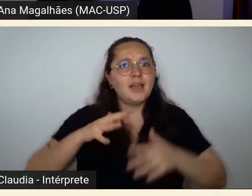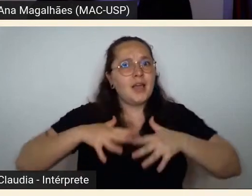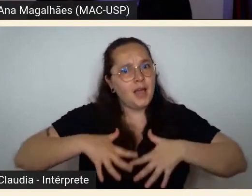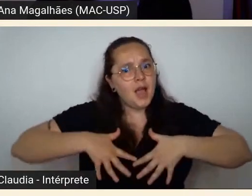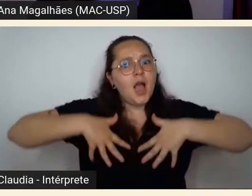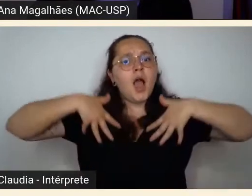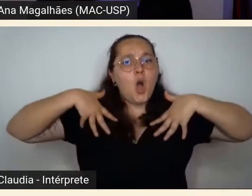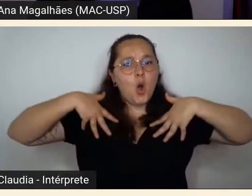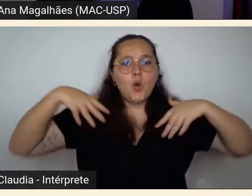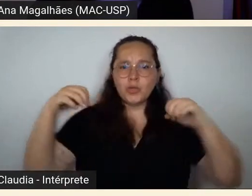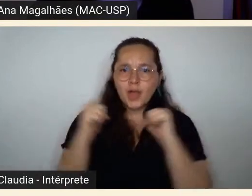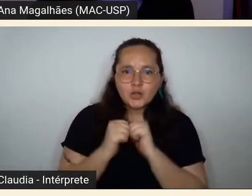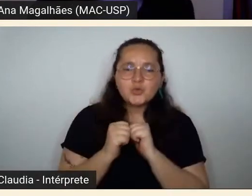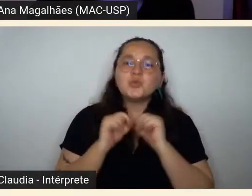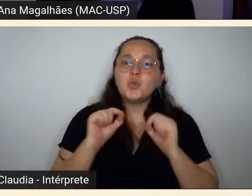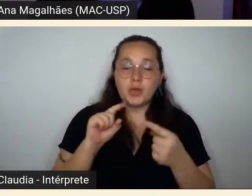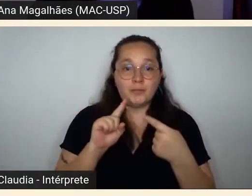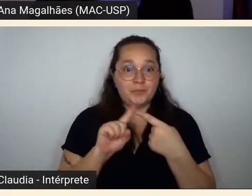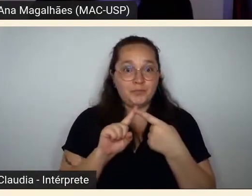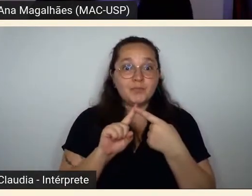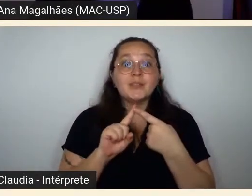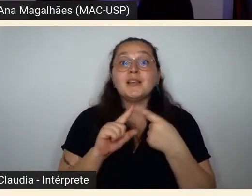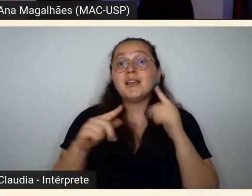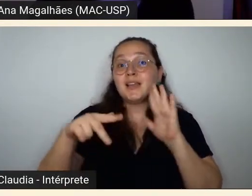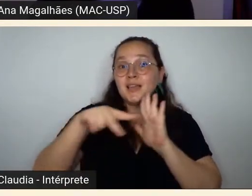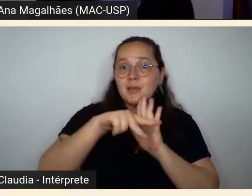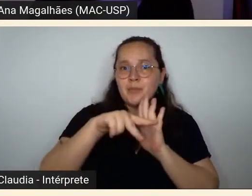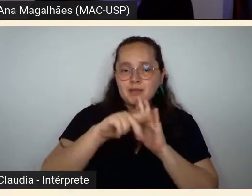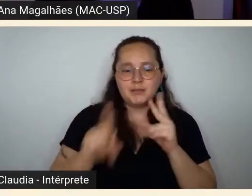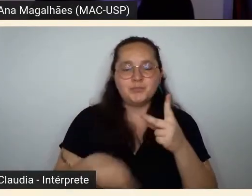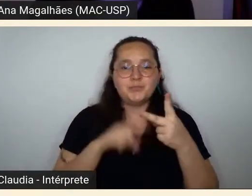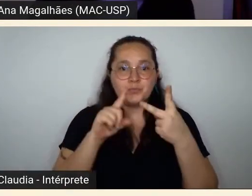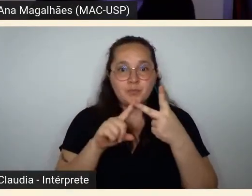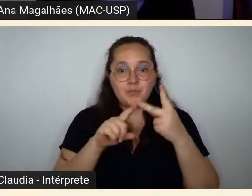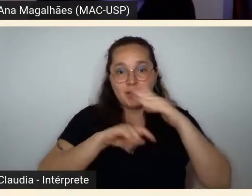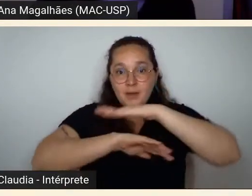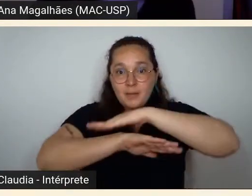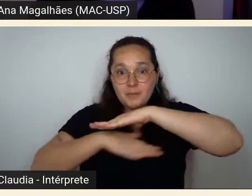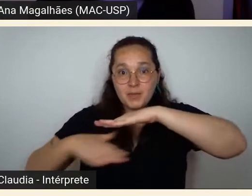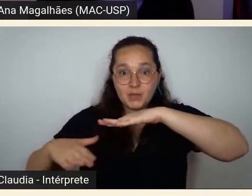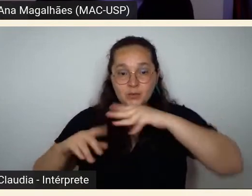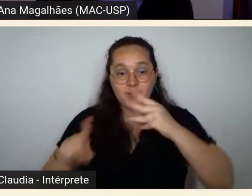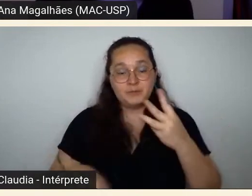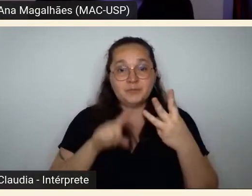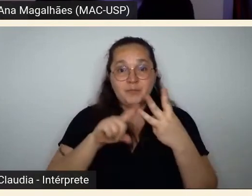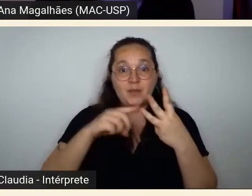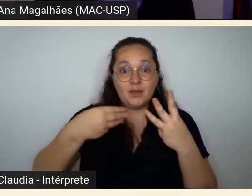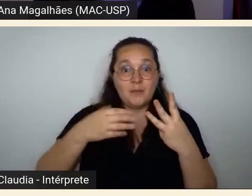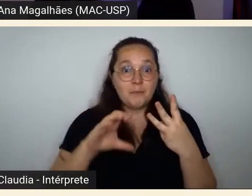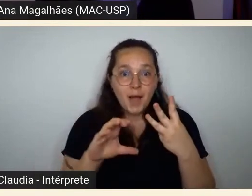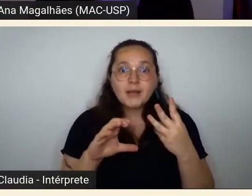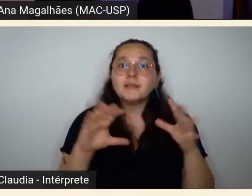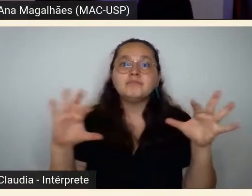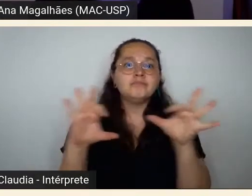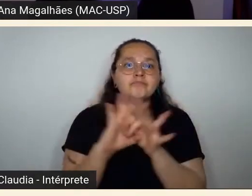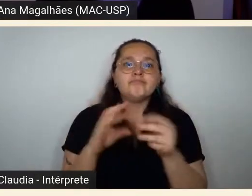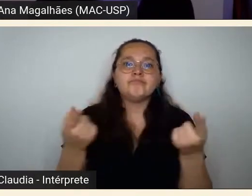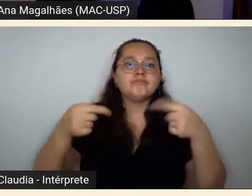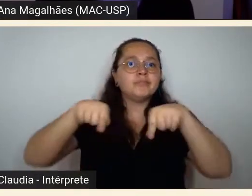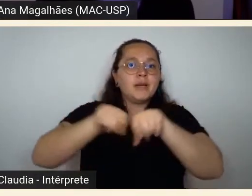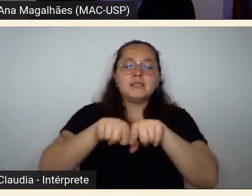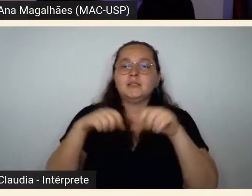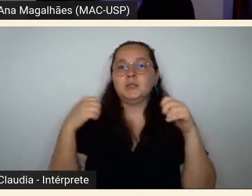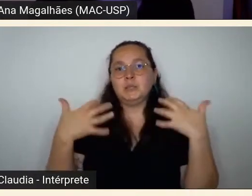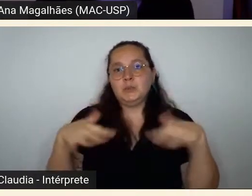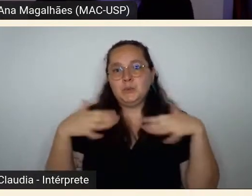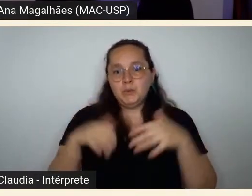reúne o Instituto Moreira Salles e a Pinacoteca do Estado de São Paulo em uma parceria inédita entre as três instituições. Os dez encontros